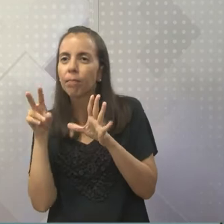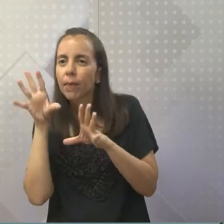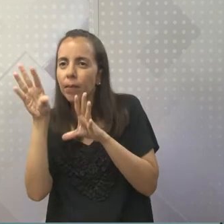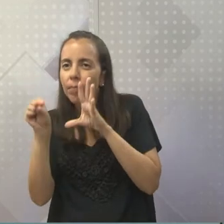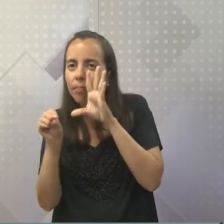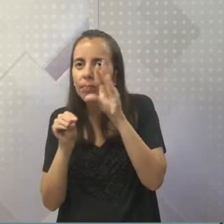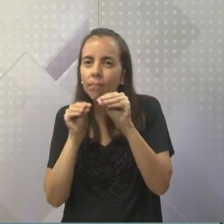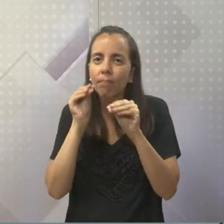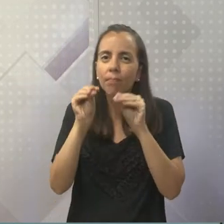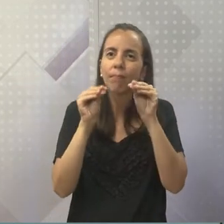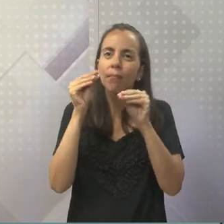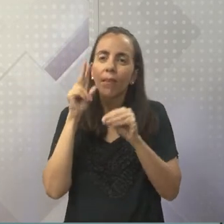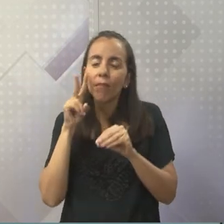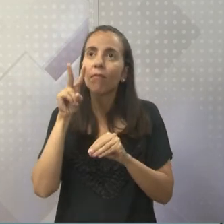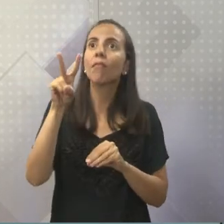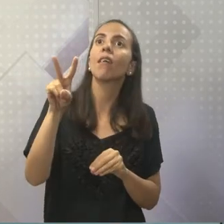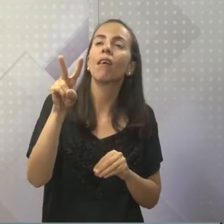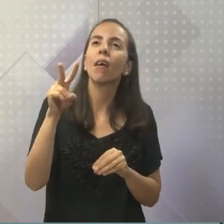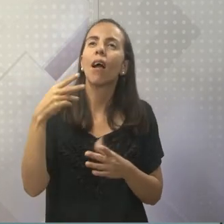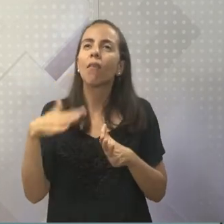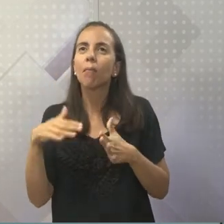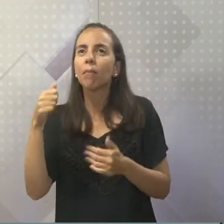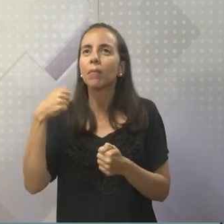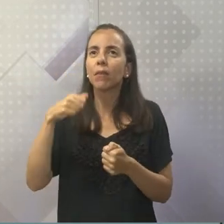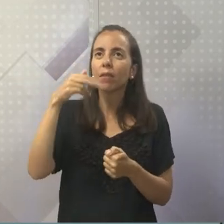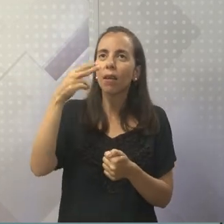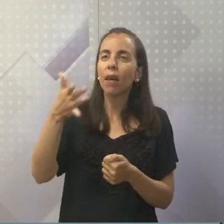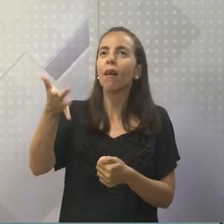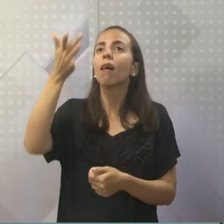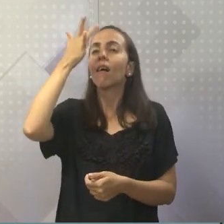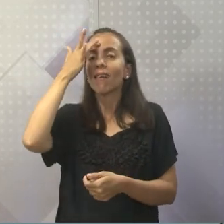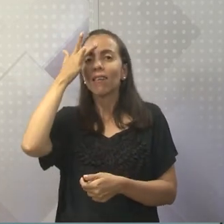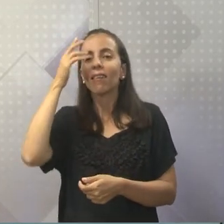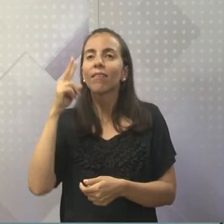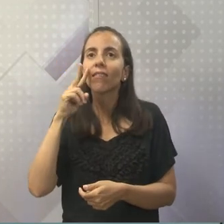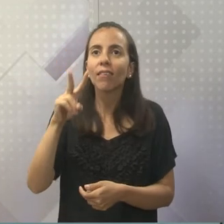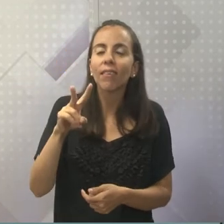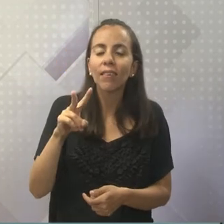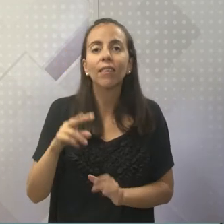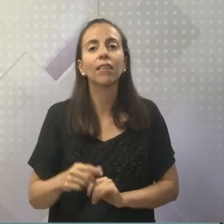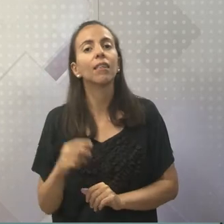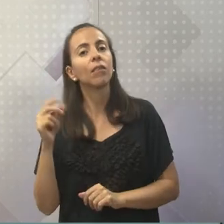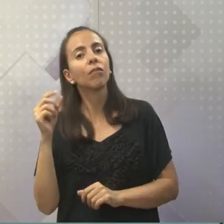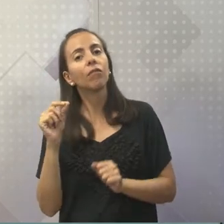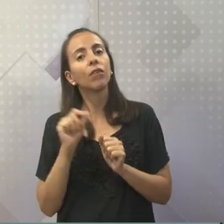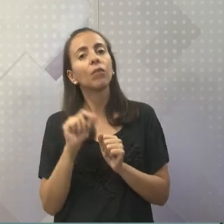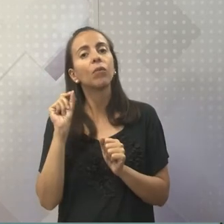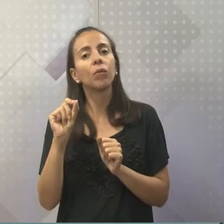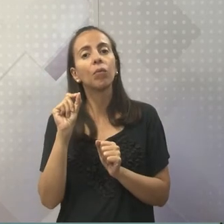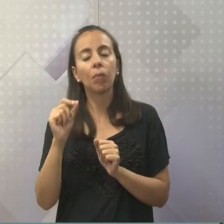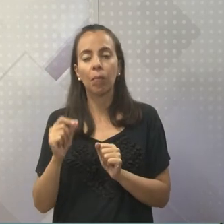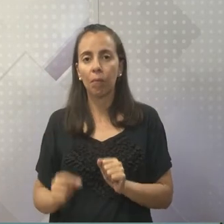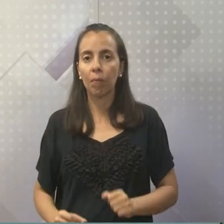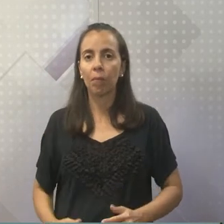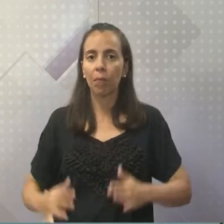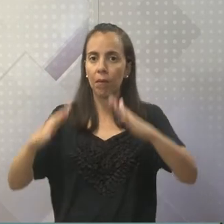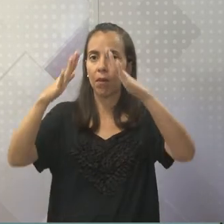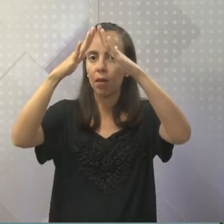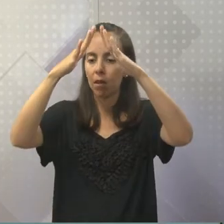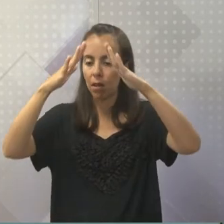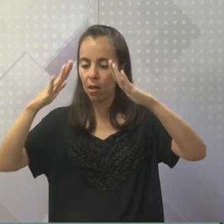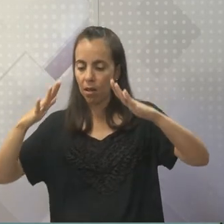gente possa, que a gente veja. Para que a gente possa guardar na nossa memória. Então ele fazia o quê? Ele colocou o pinheiro,